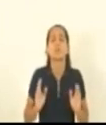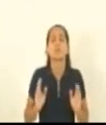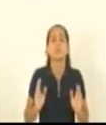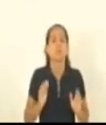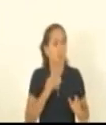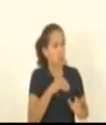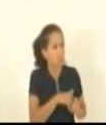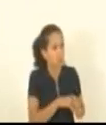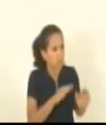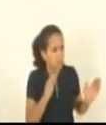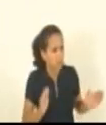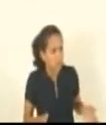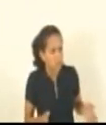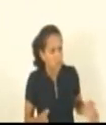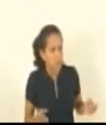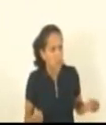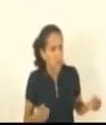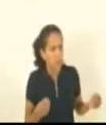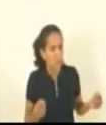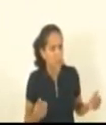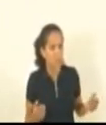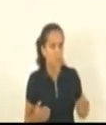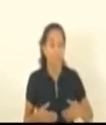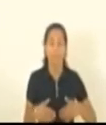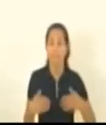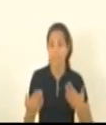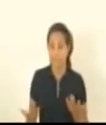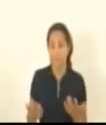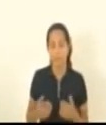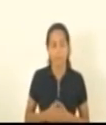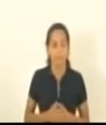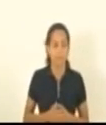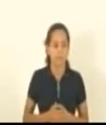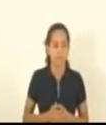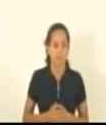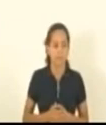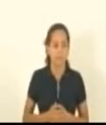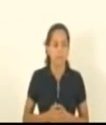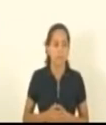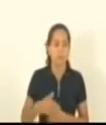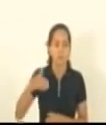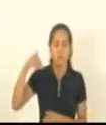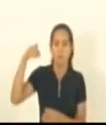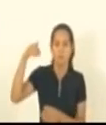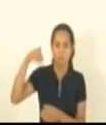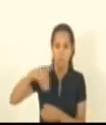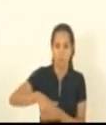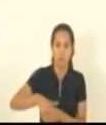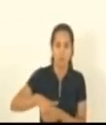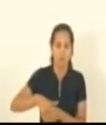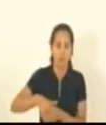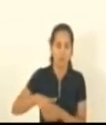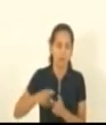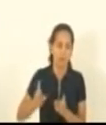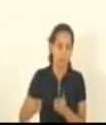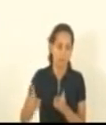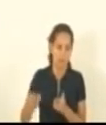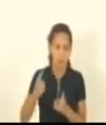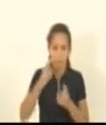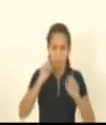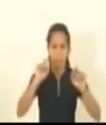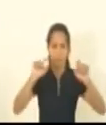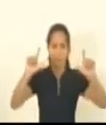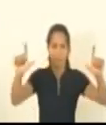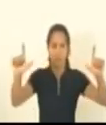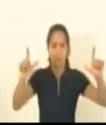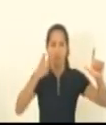bancada? Para o nosso bloco? Eu recomendo votar pela manutenção do veto, porque aqui no telão a gente vê que só fala de lei